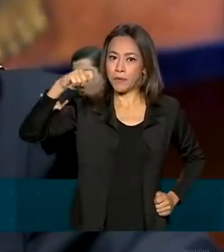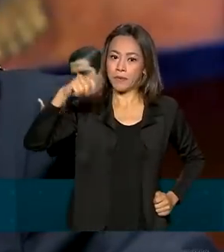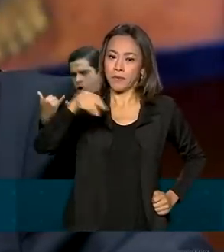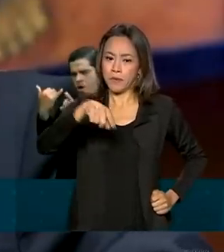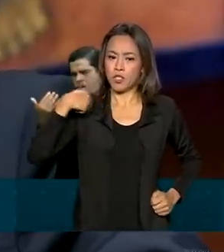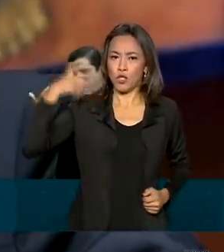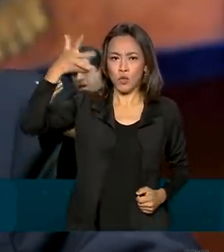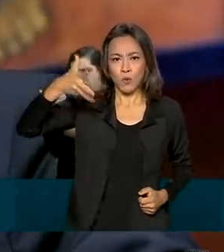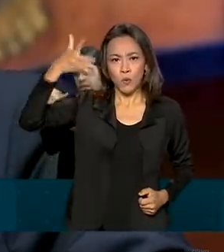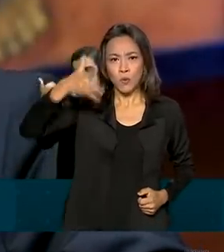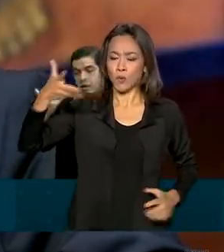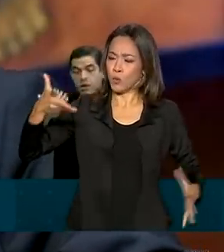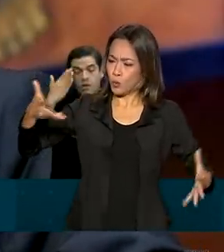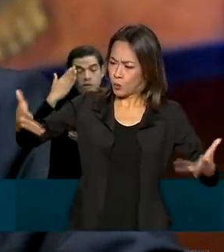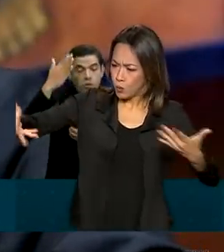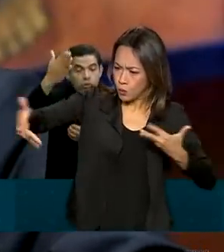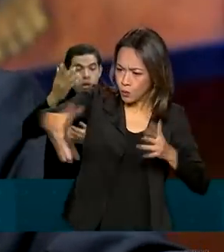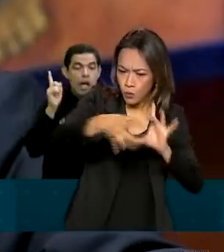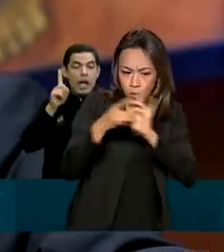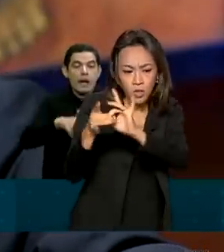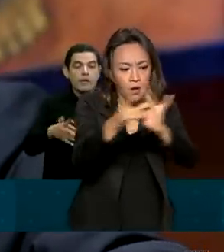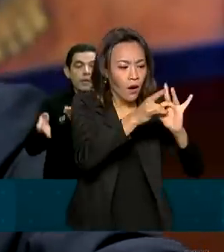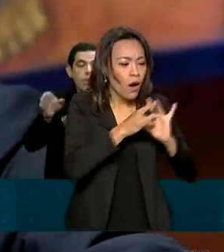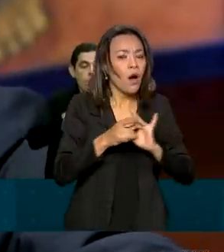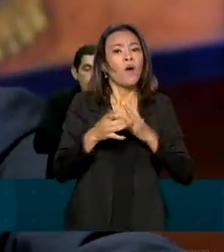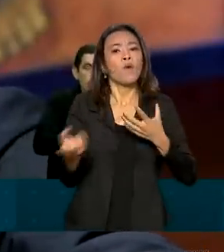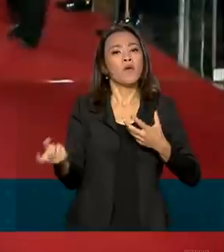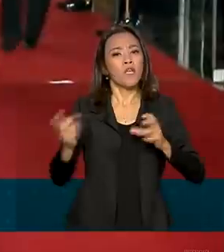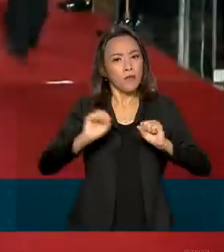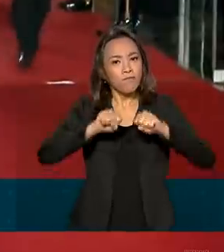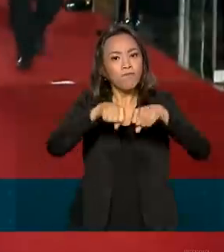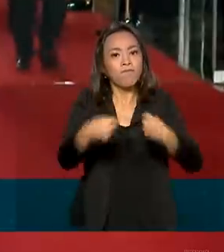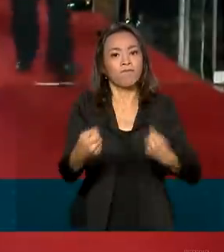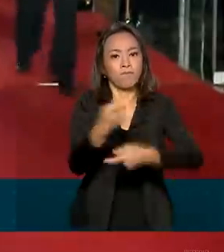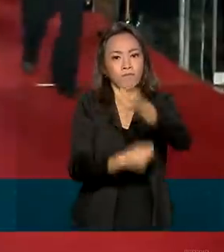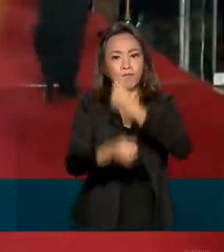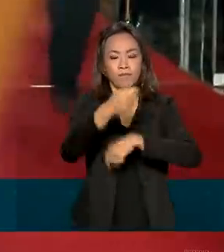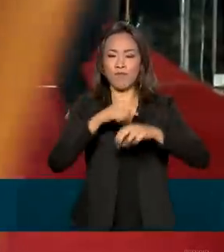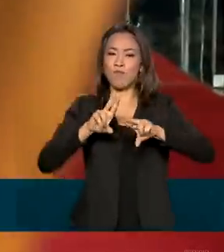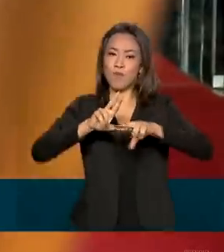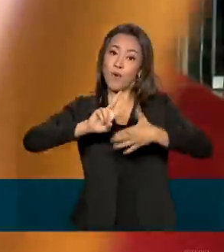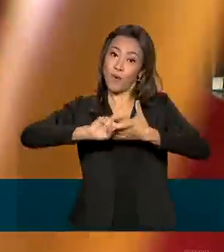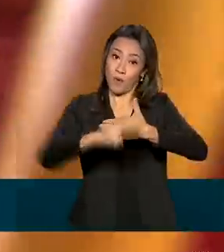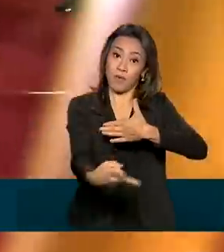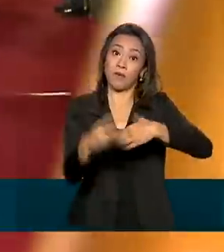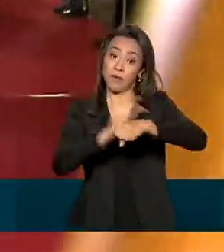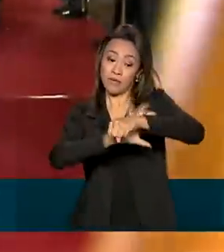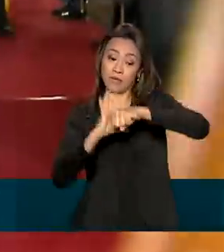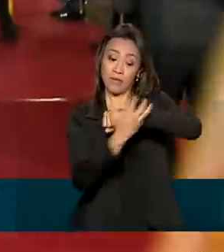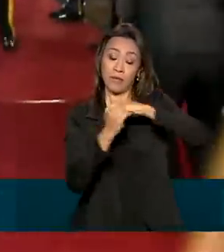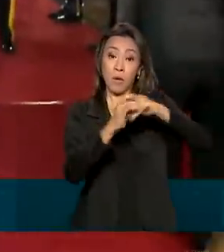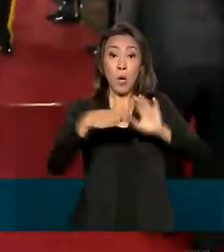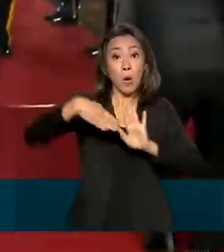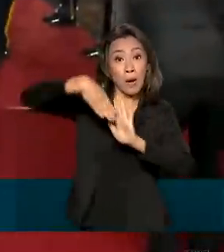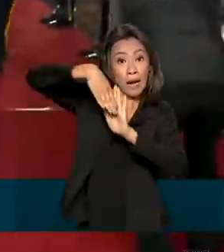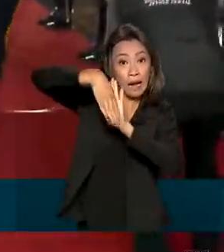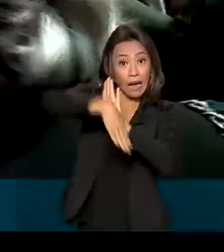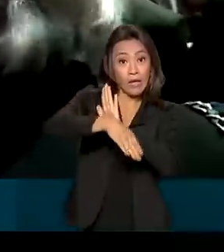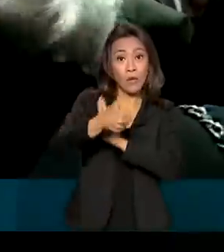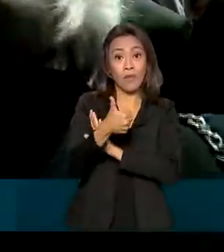discurso de união e de recuperação da economia, diante da crise provocada pela pandemia, que fez o PIB do país cair